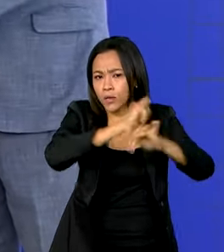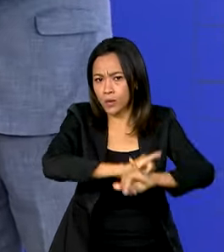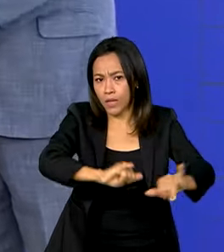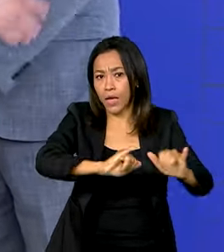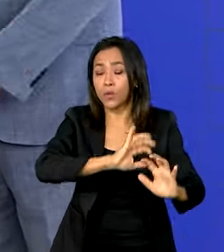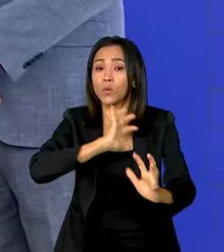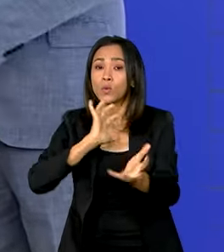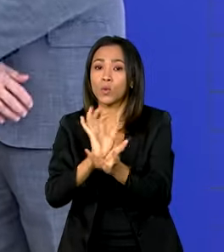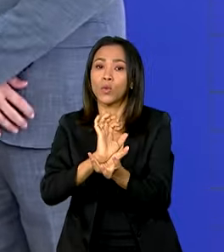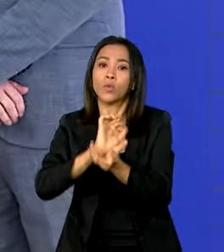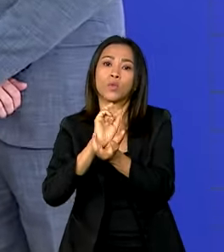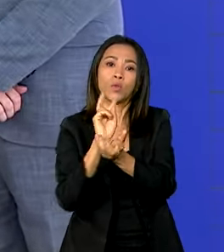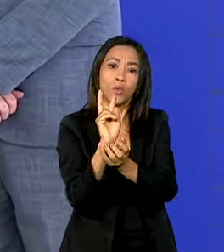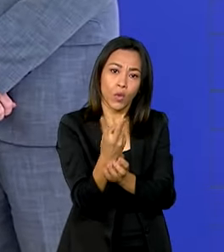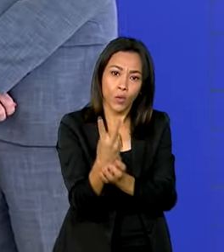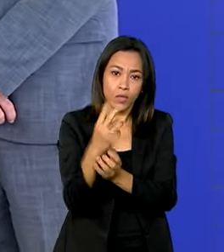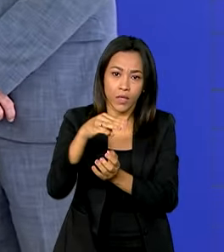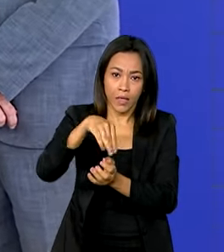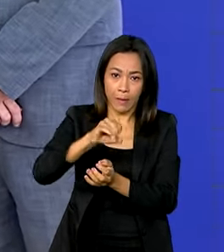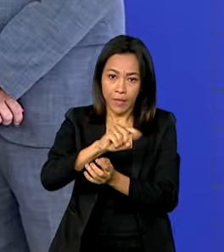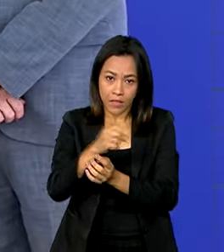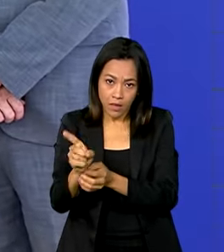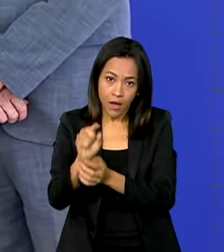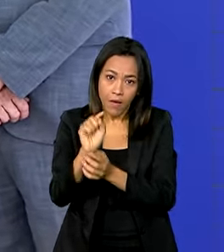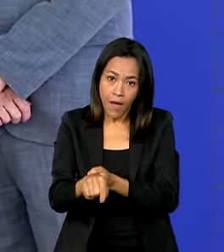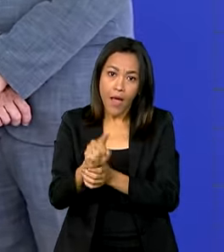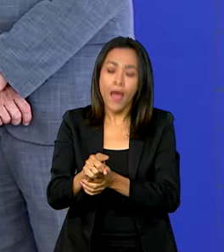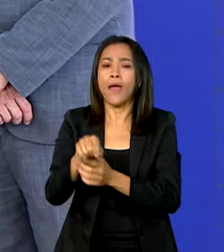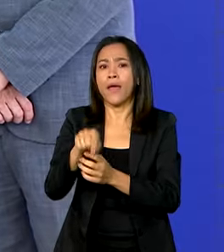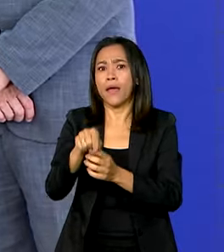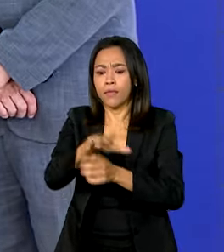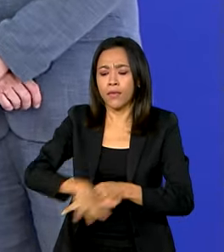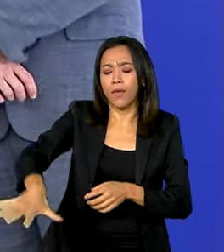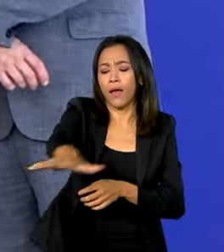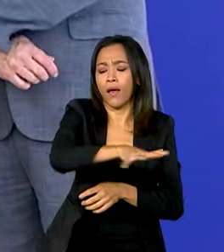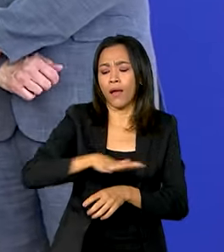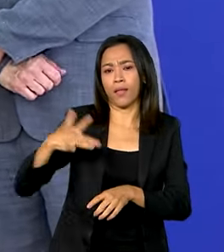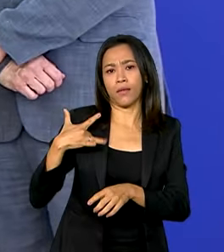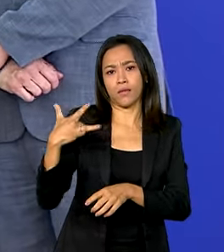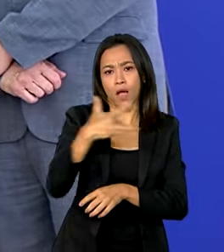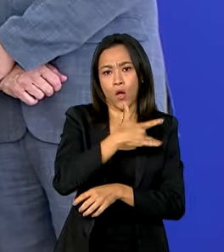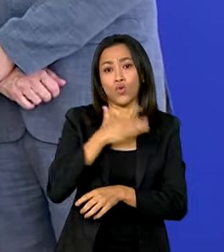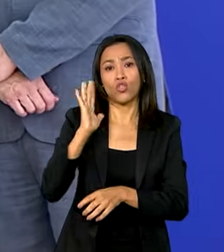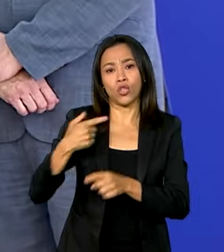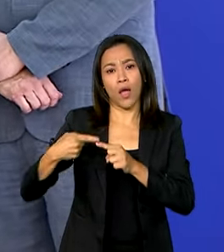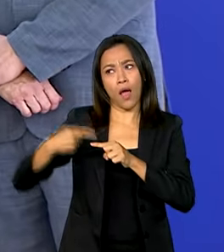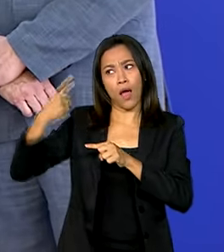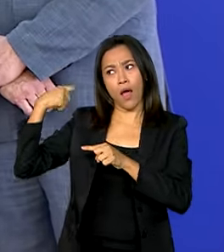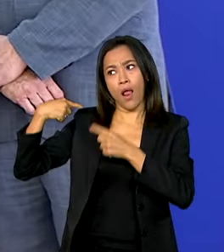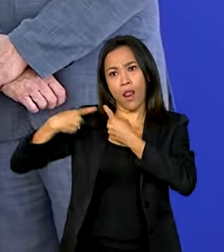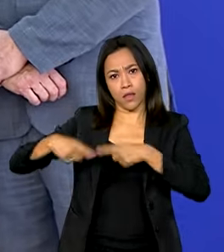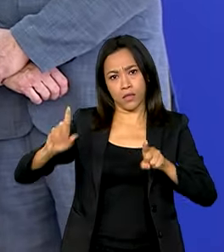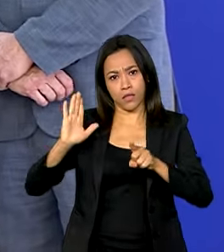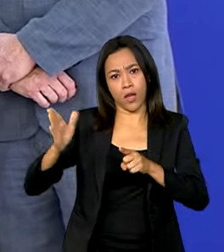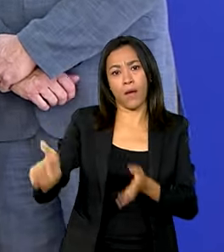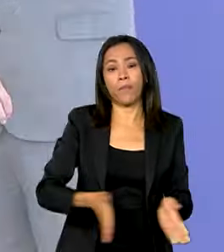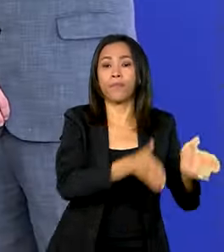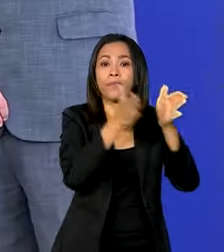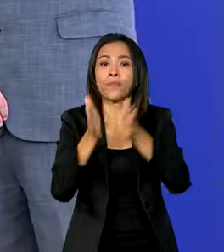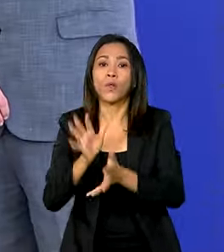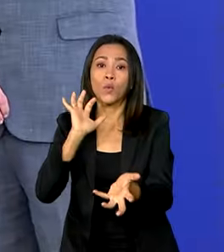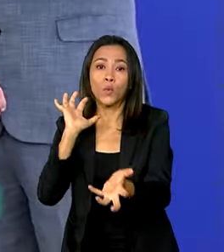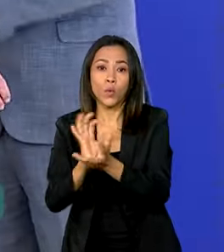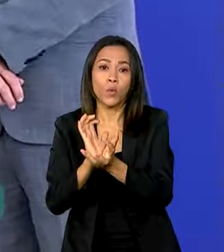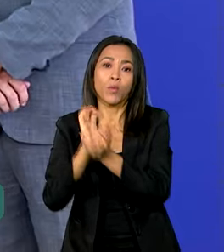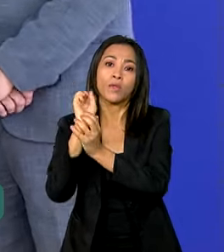é o complexo industrial da saúde, já foi lançada. A missão 3